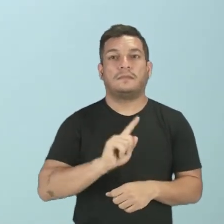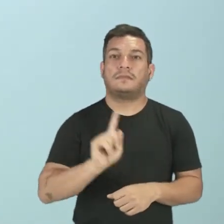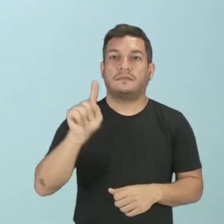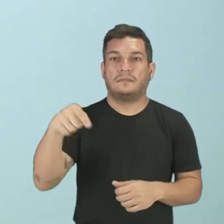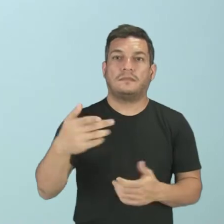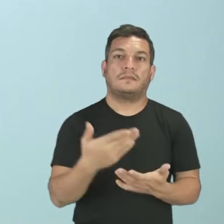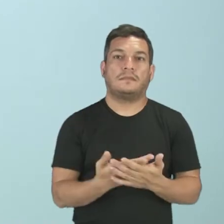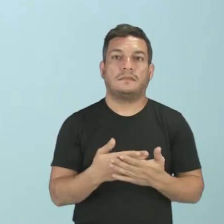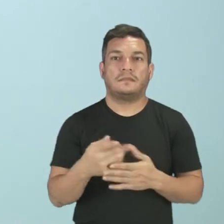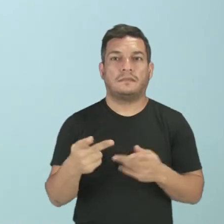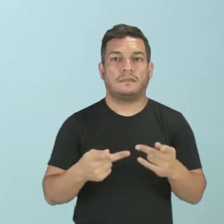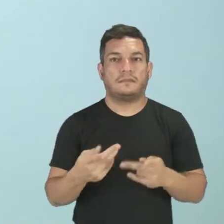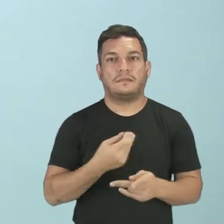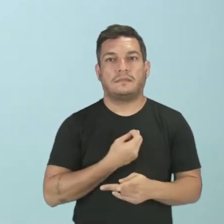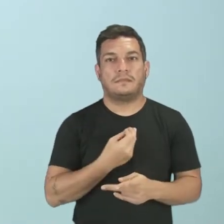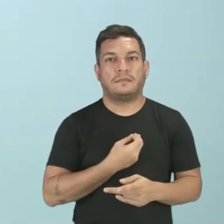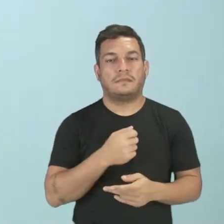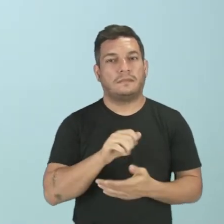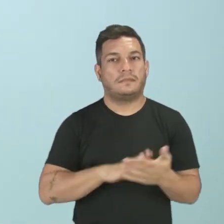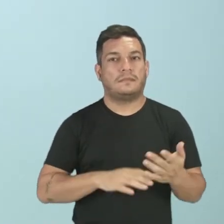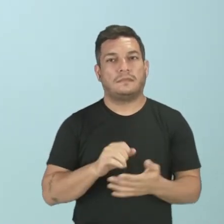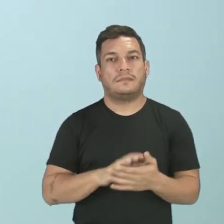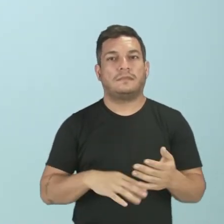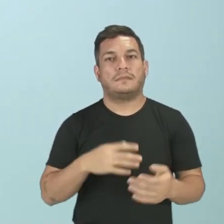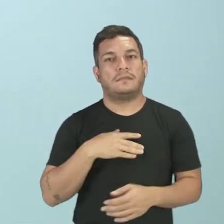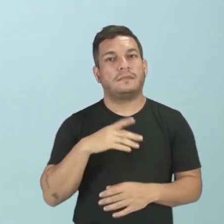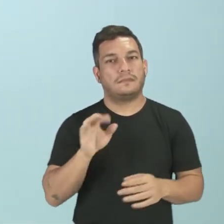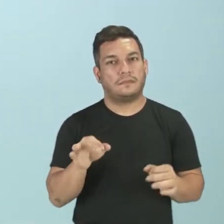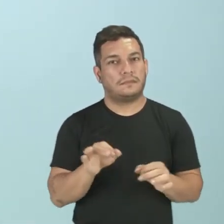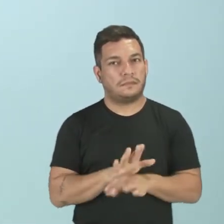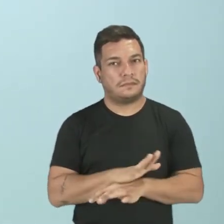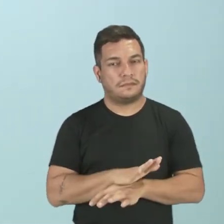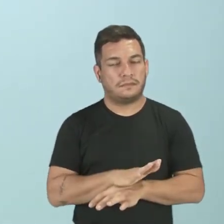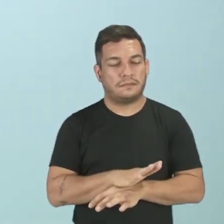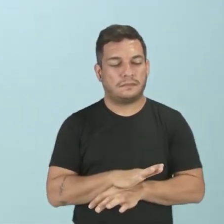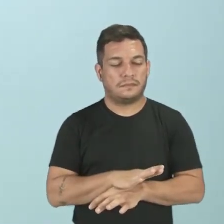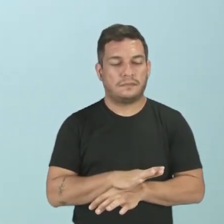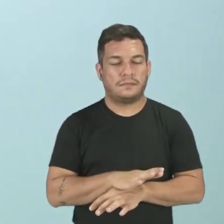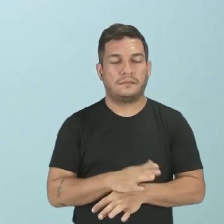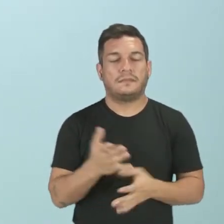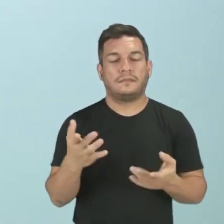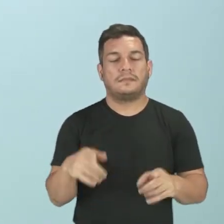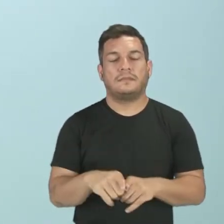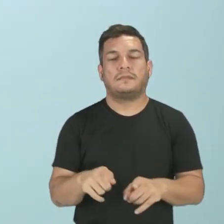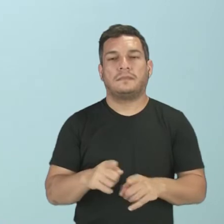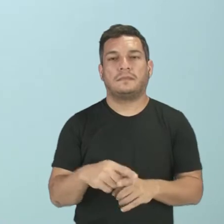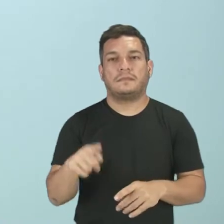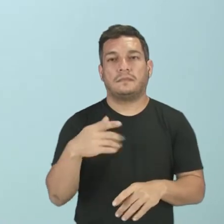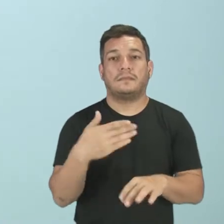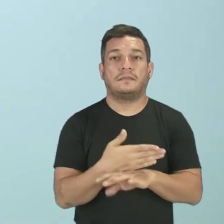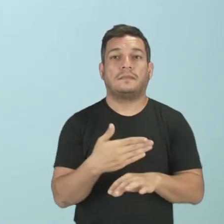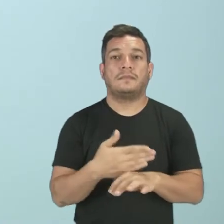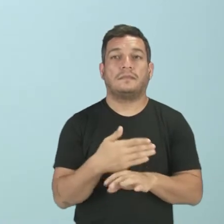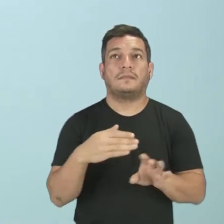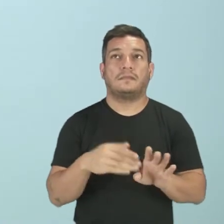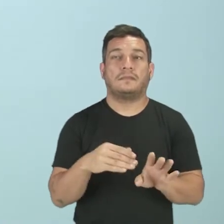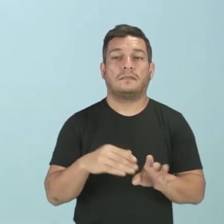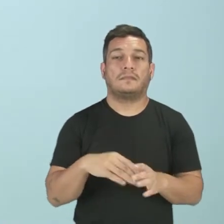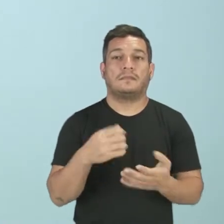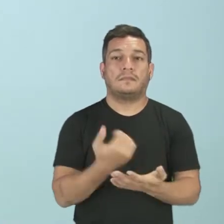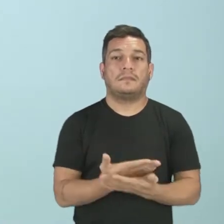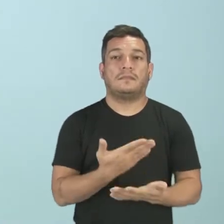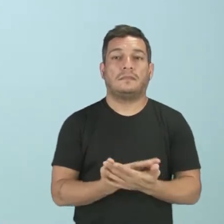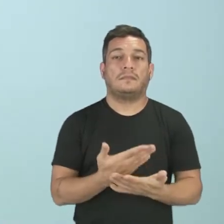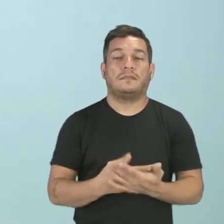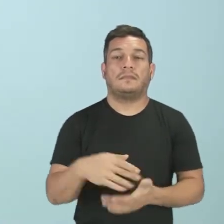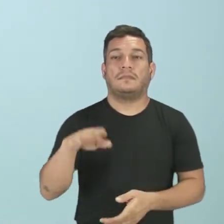próxima aula de Projeto de Vida, com essa atividade com certeza feita, né? E quero que vocês acessem as aulas